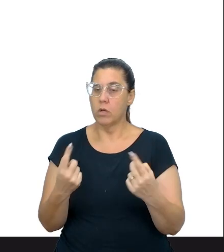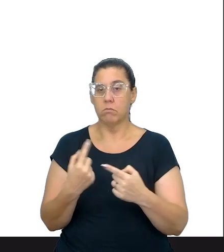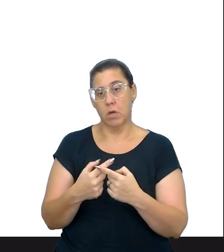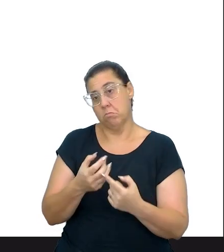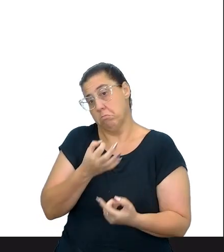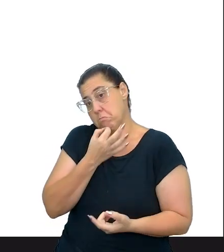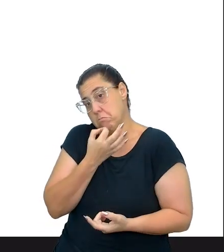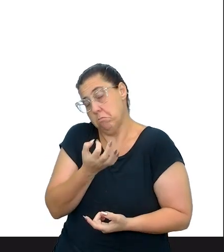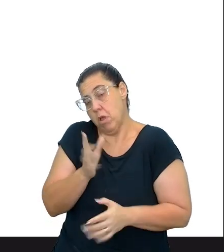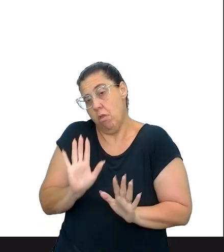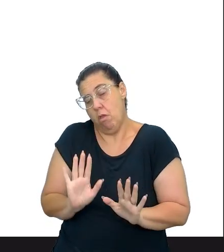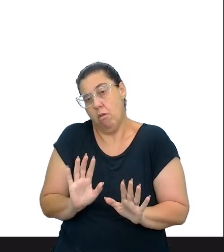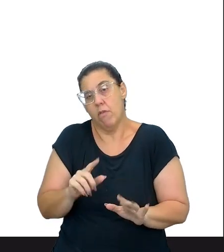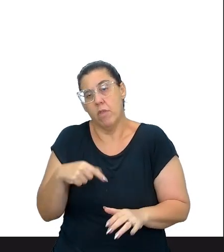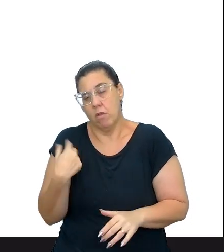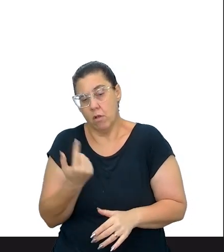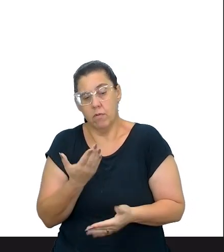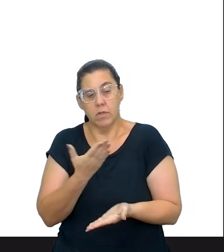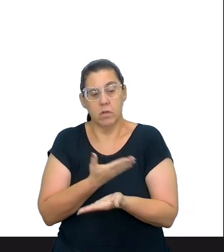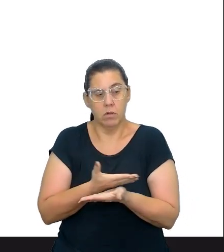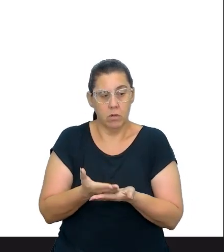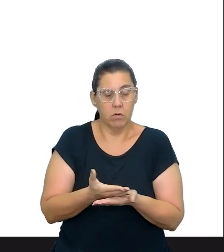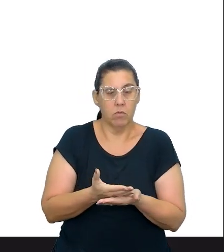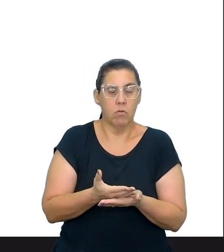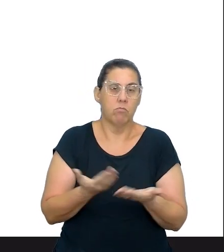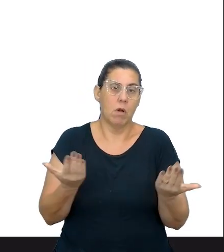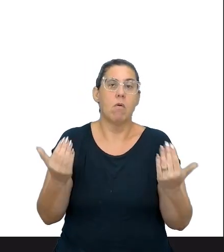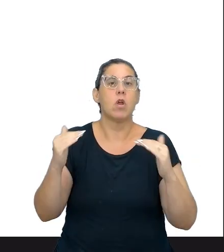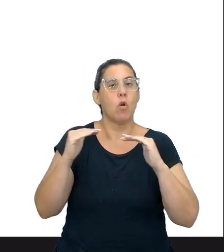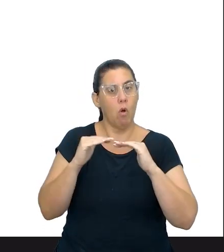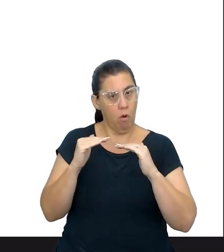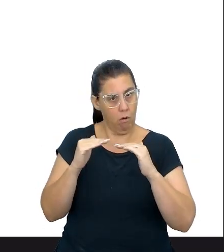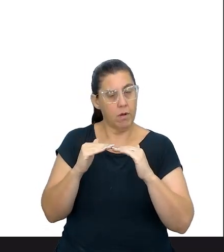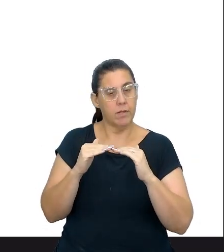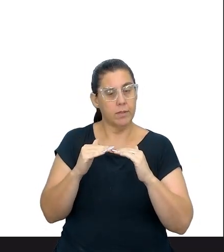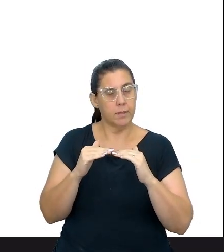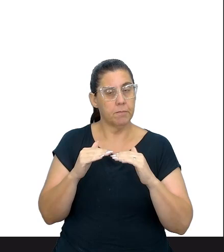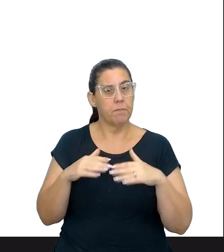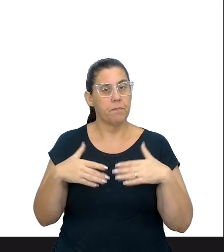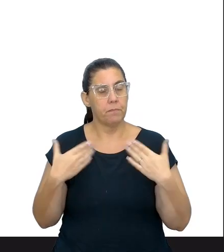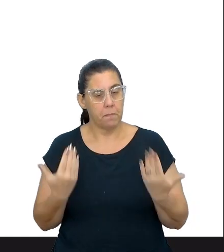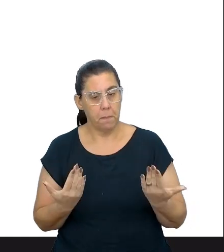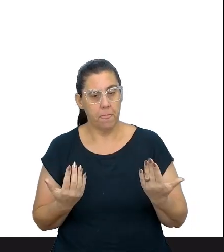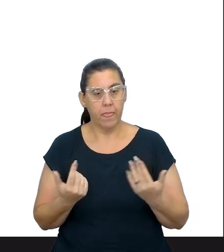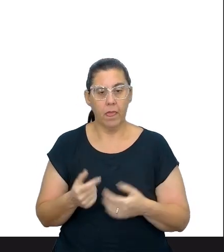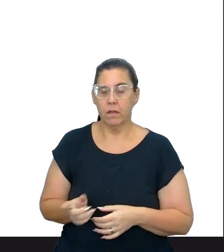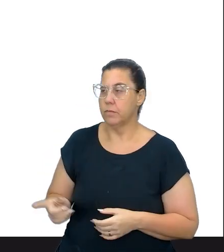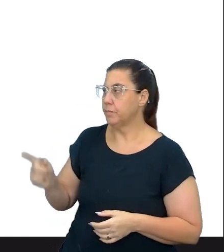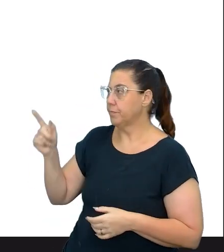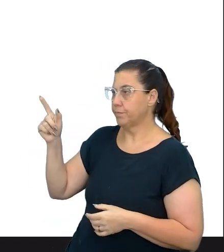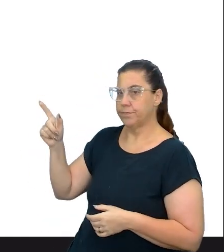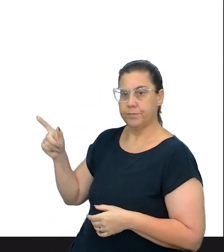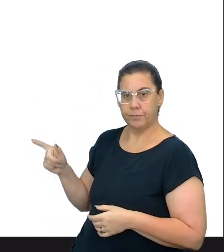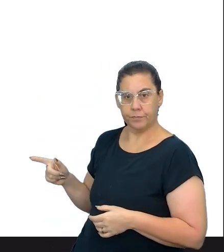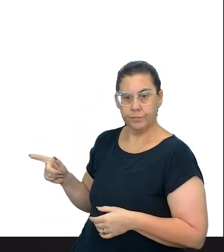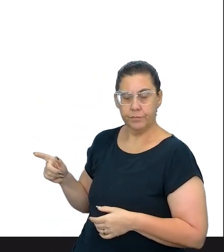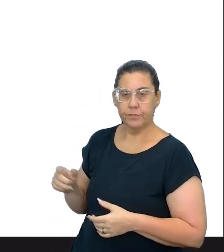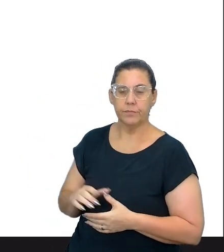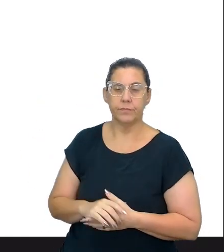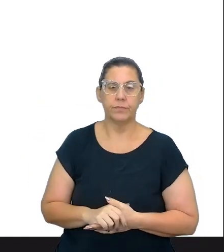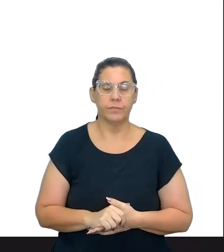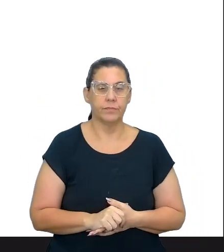você tem outro. Então, a gente vai ter que entrar o quê? Num senso comum, né? Então, ele coloca aqui na comanda da atividade,